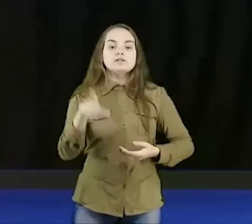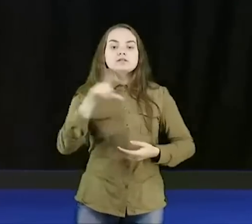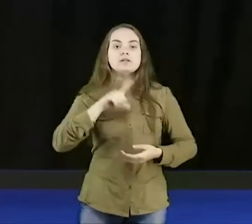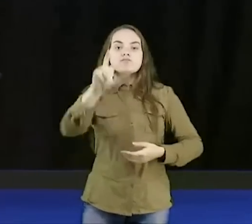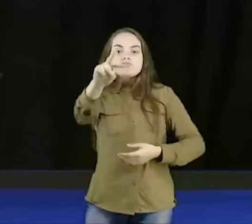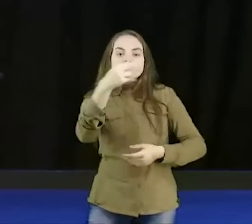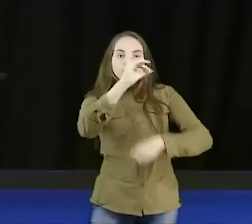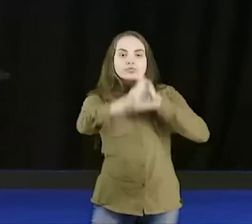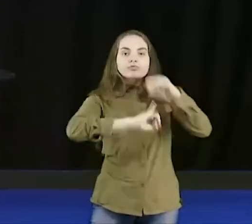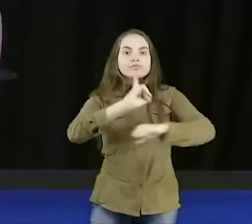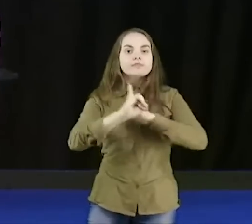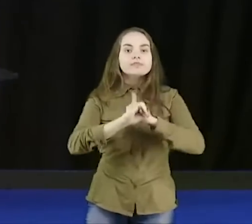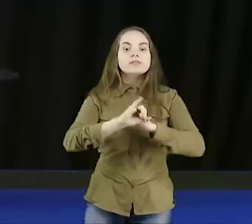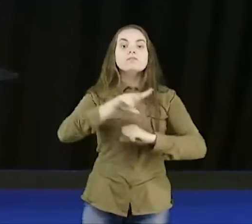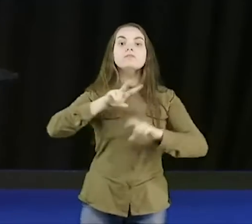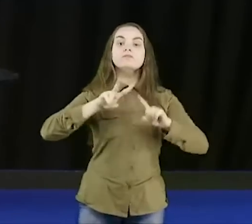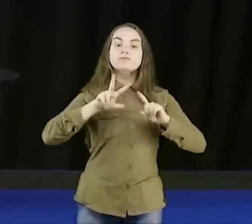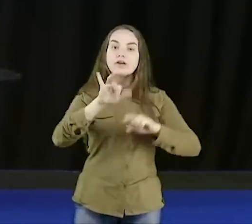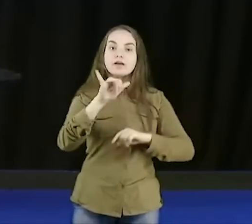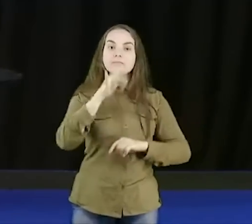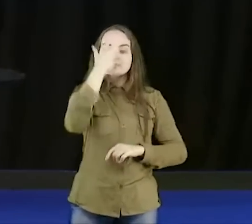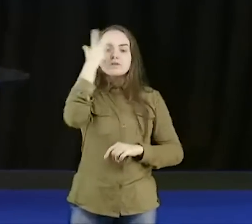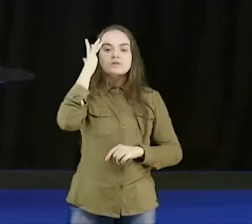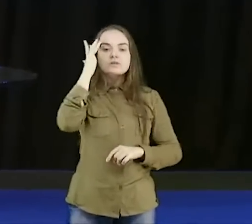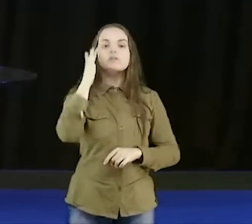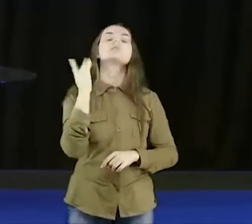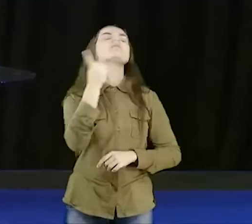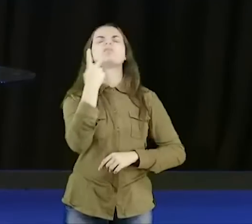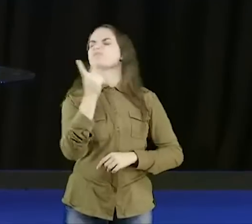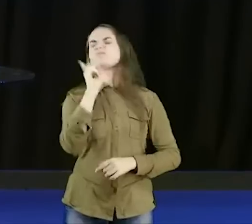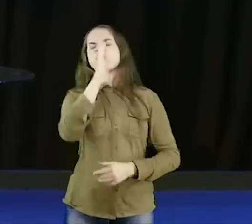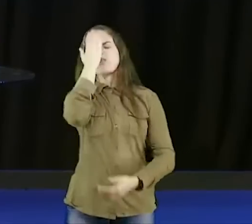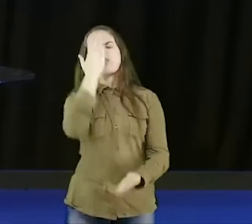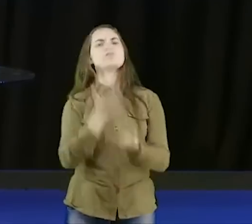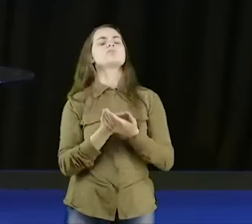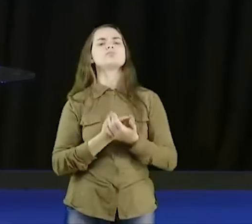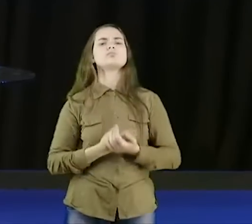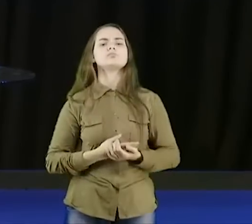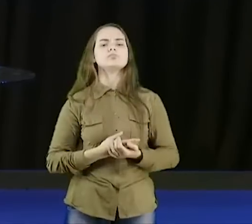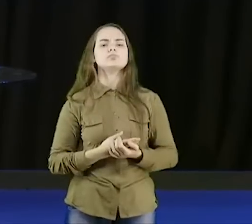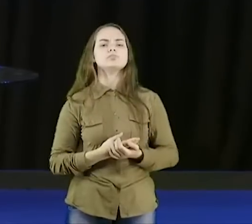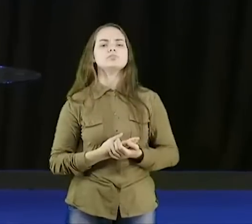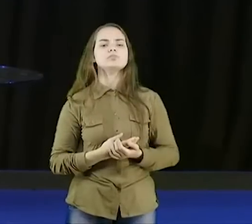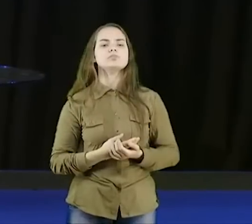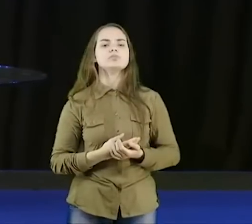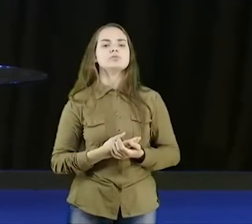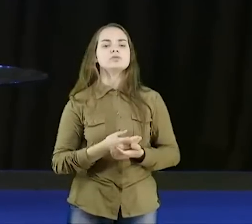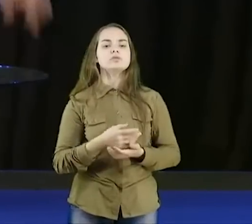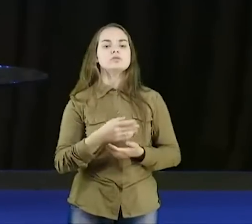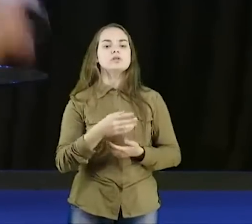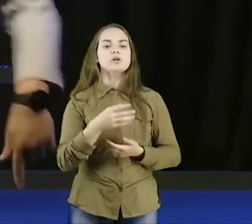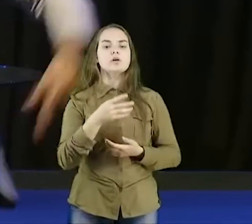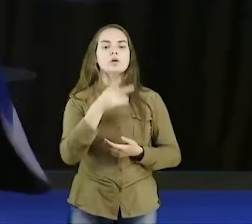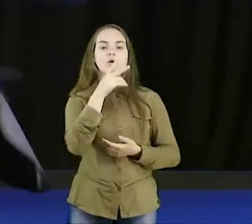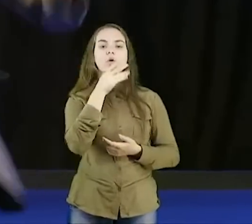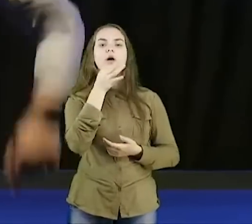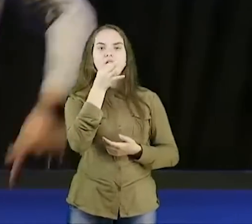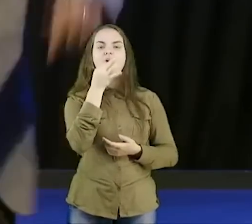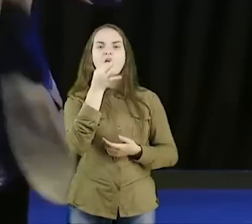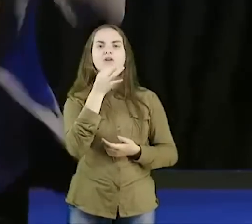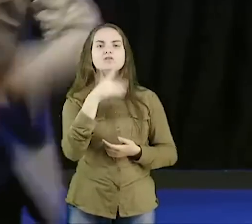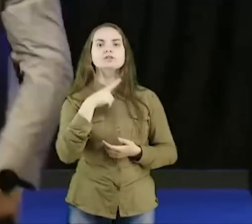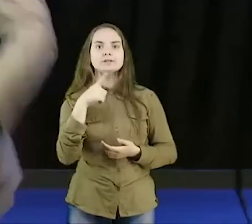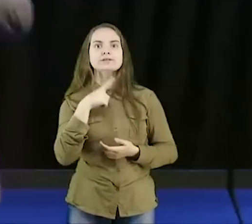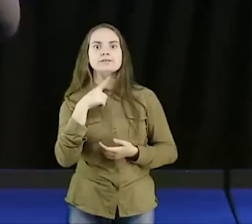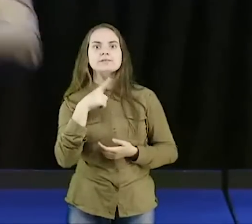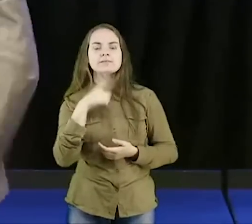mensagem, mas tem gente que vai falar assim, não pastor, eu não acredito não, eu acho que existem, demônios territoriais, mesmo a Bíblia,